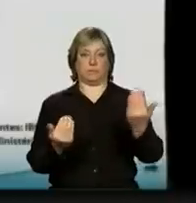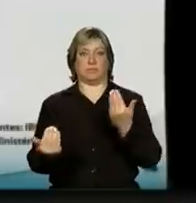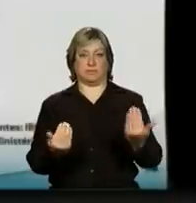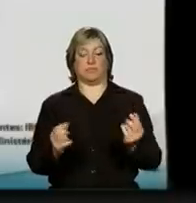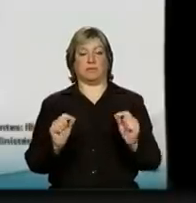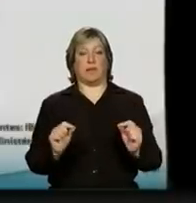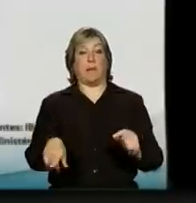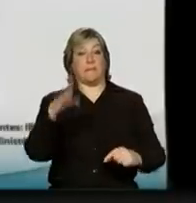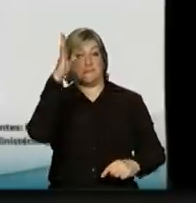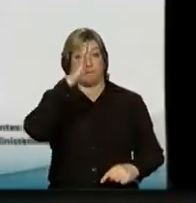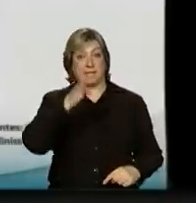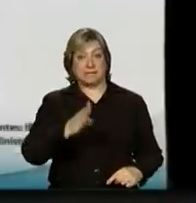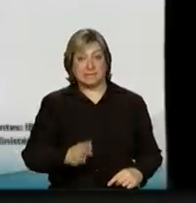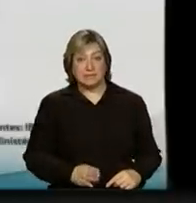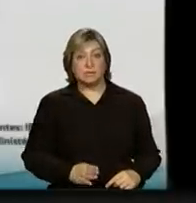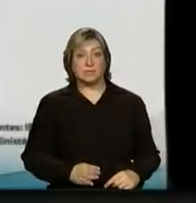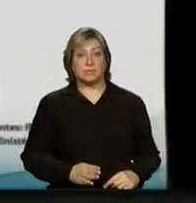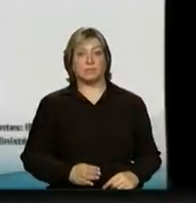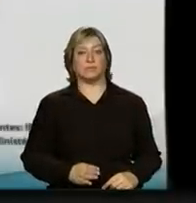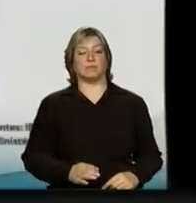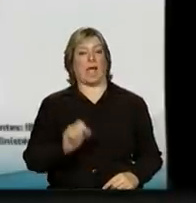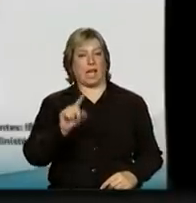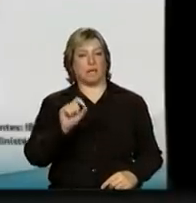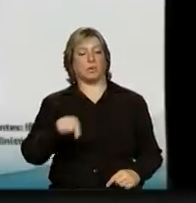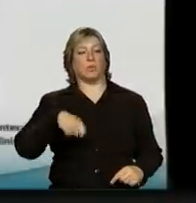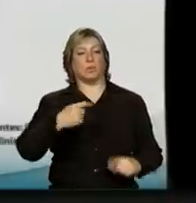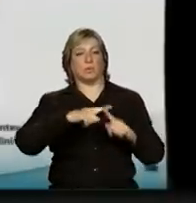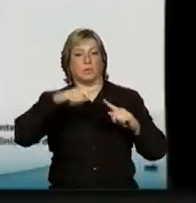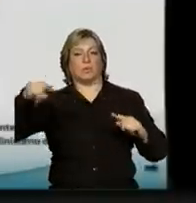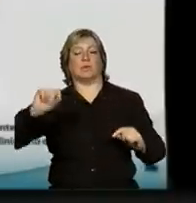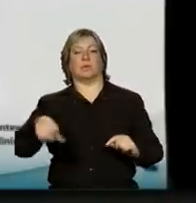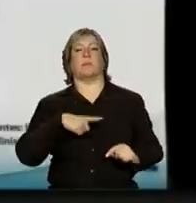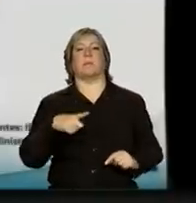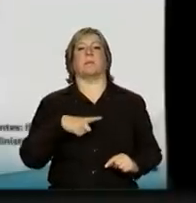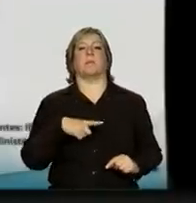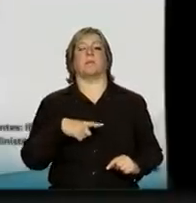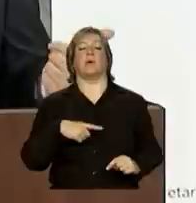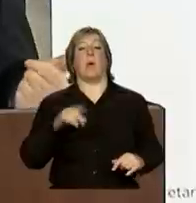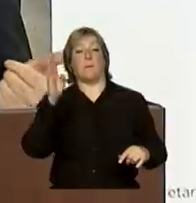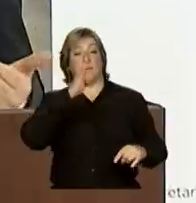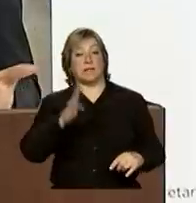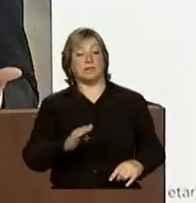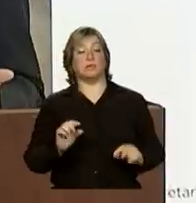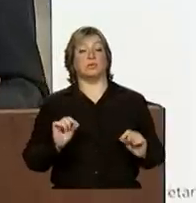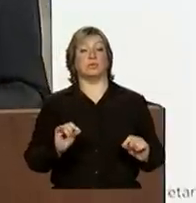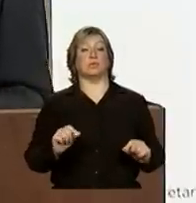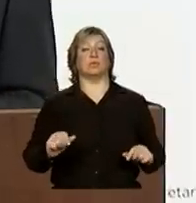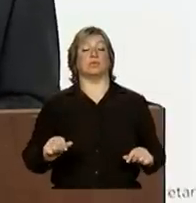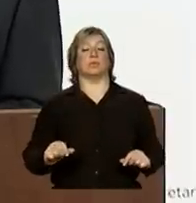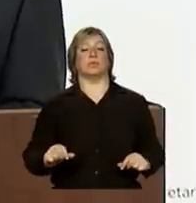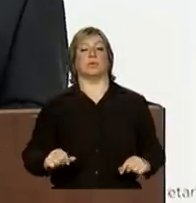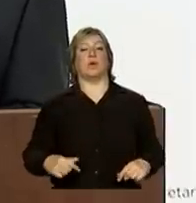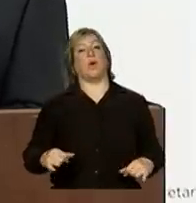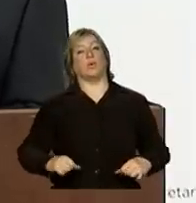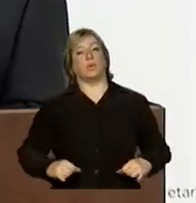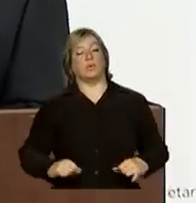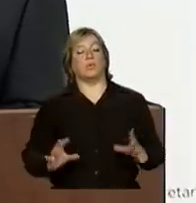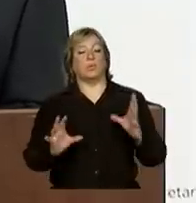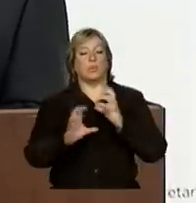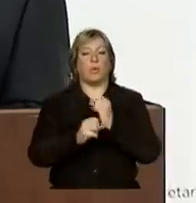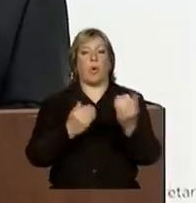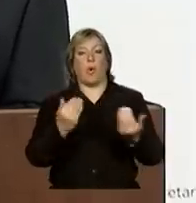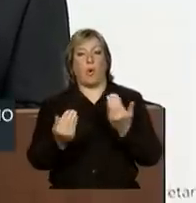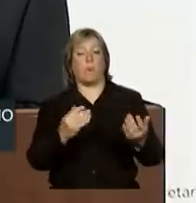Sendo que o Brasil sofreu menos nesse período, mesmo no que diz respeito à produção industrial, nós estamos